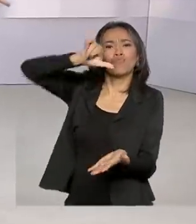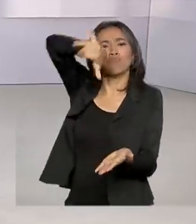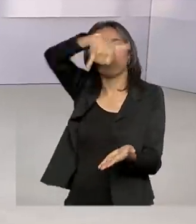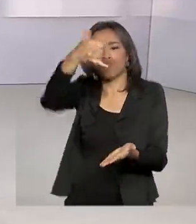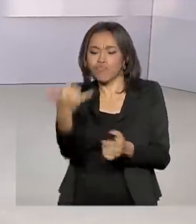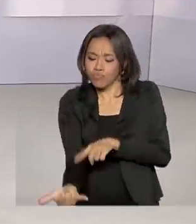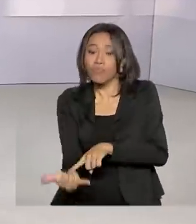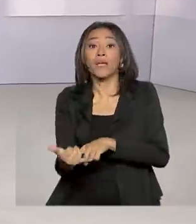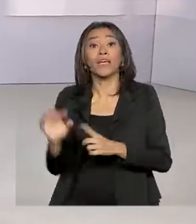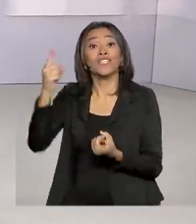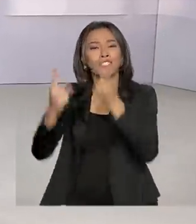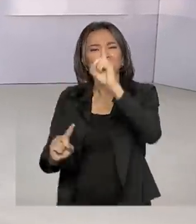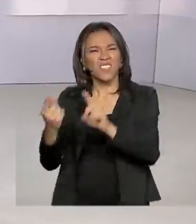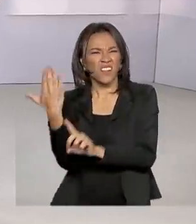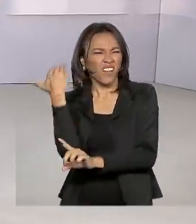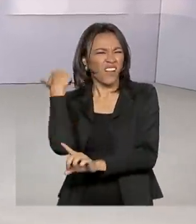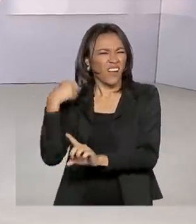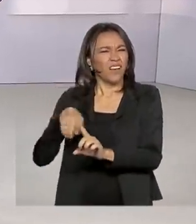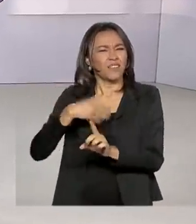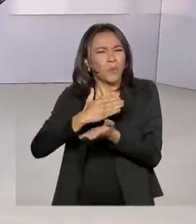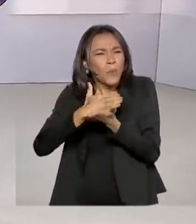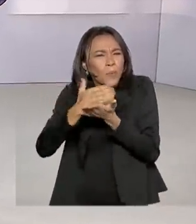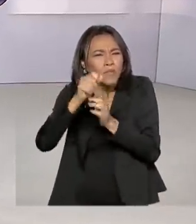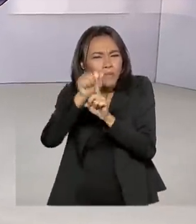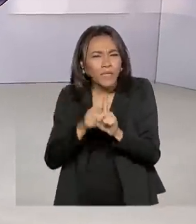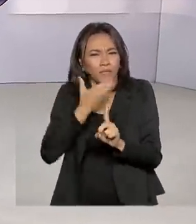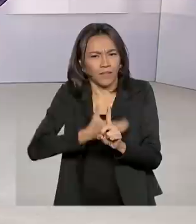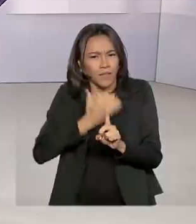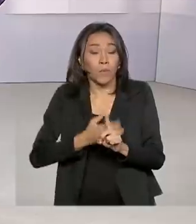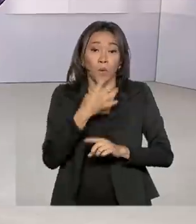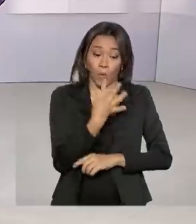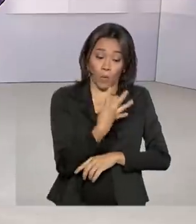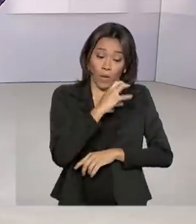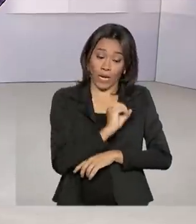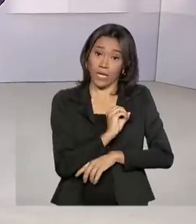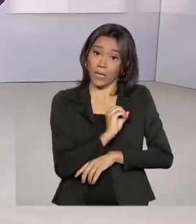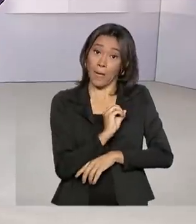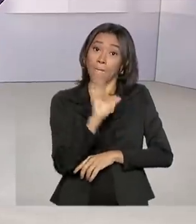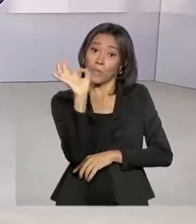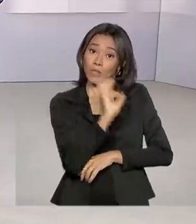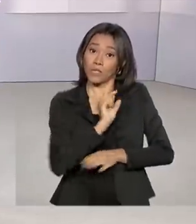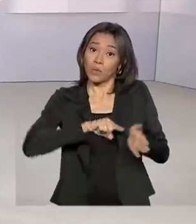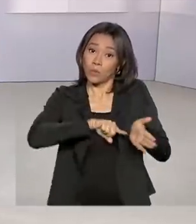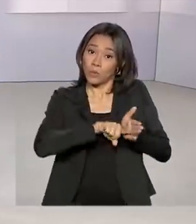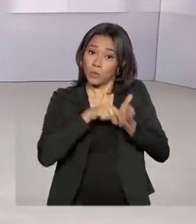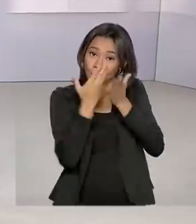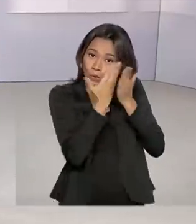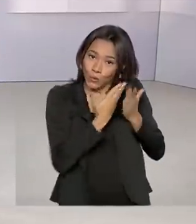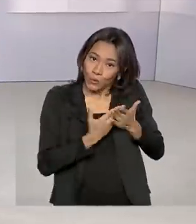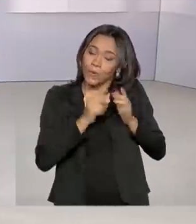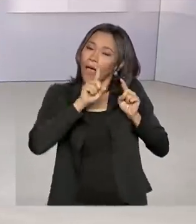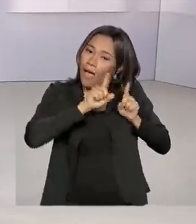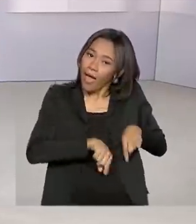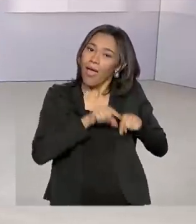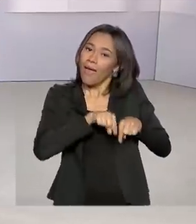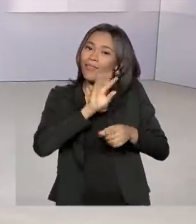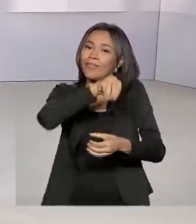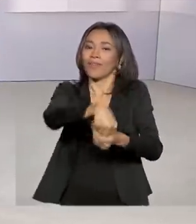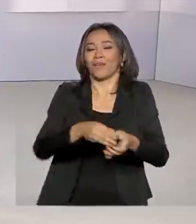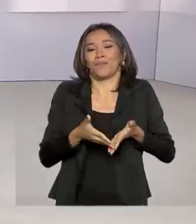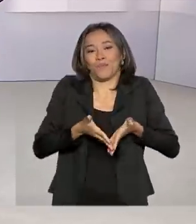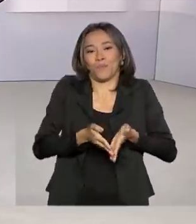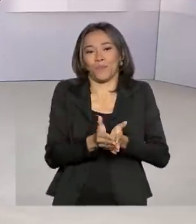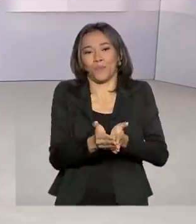caiu na região no começo de dezembro. 40% dos estudos feitos no continente gelado são desenvolvidos a bordo do